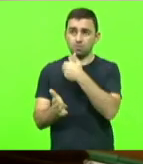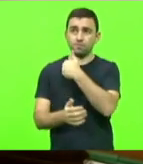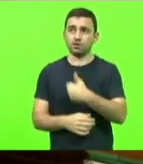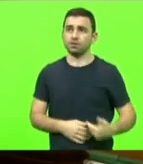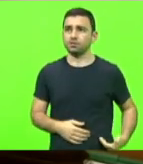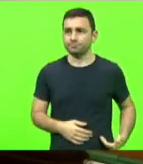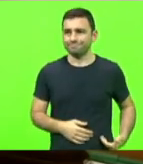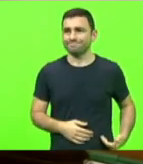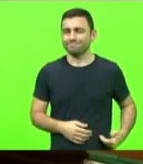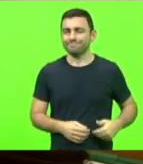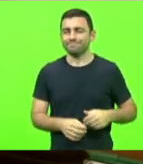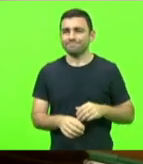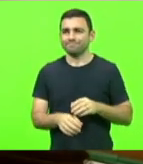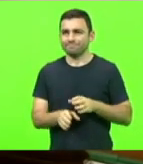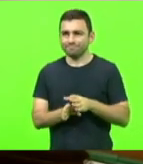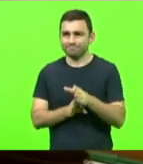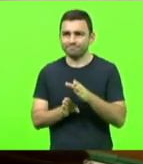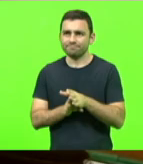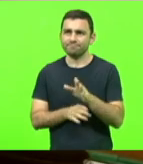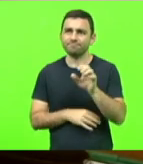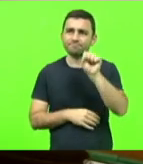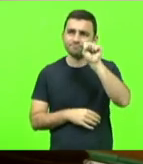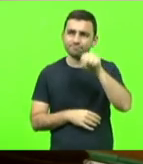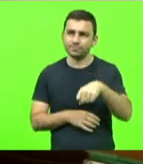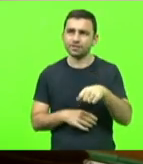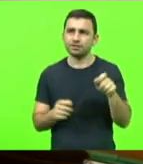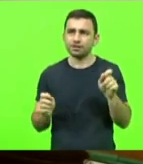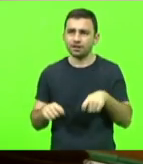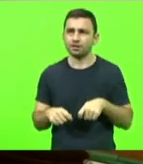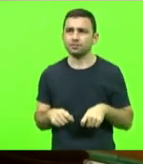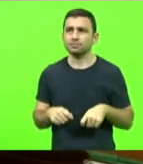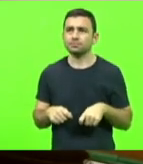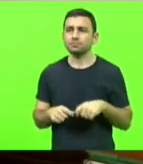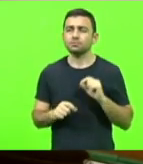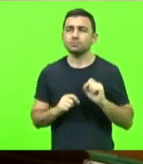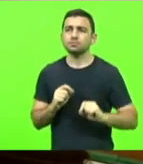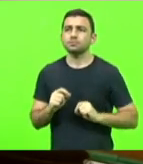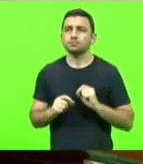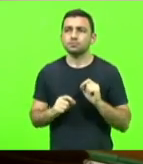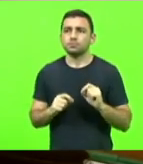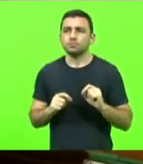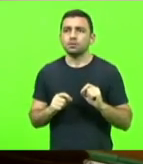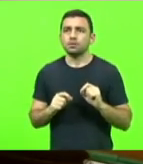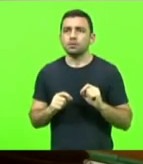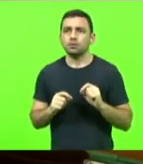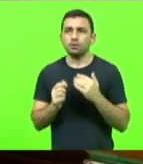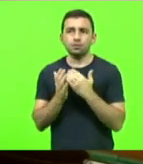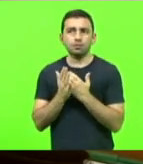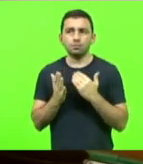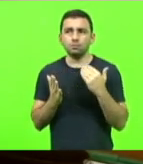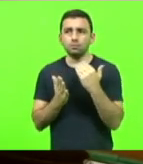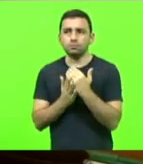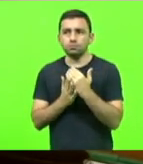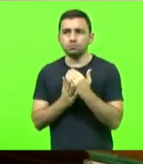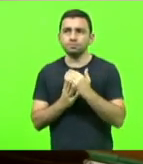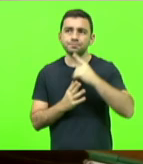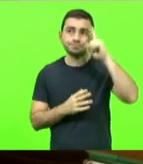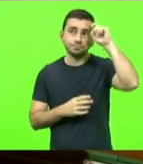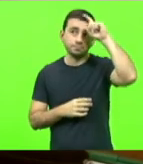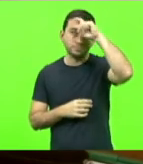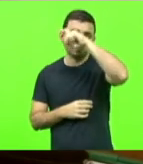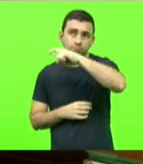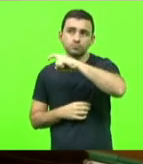recomendação pode sim servir para que se superem as atuais dificuldades